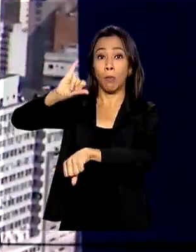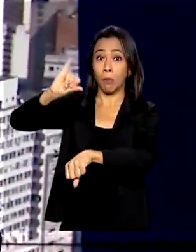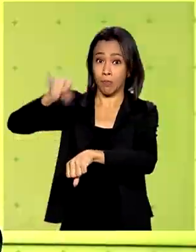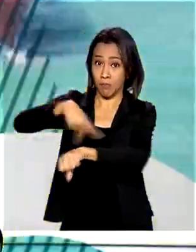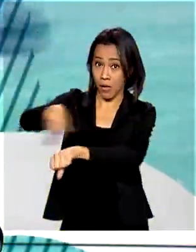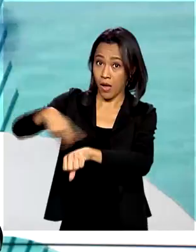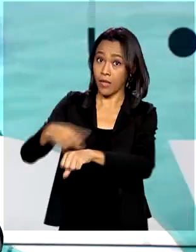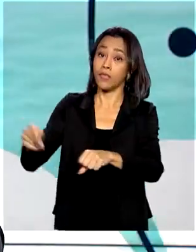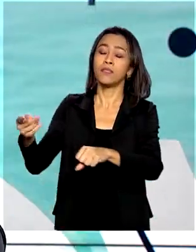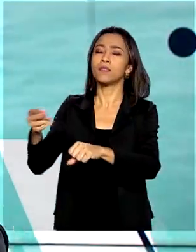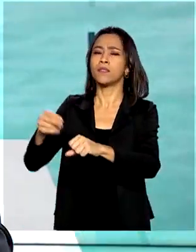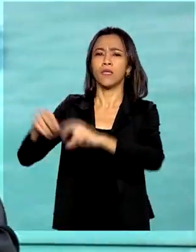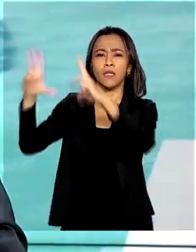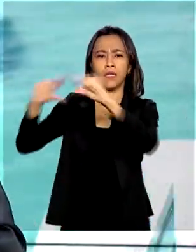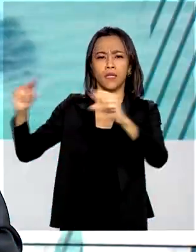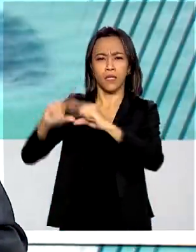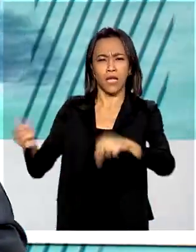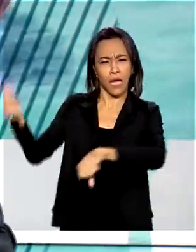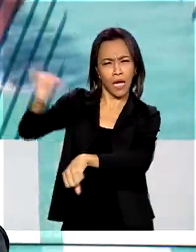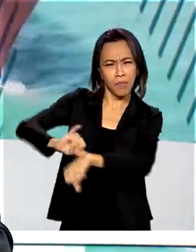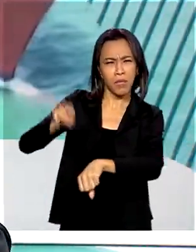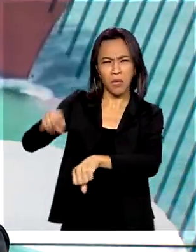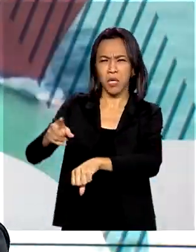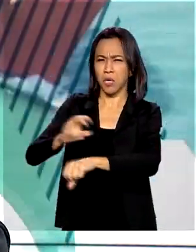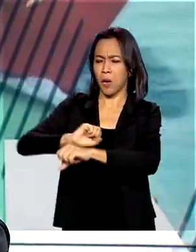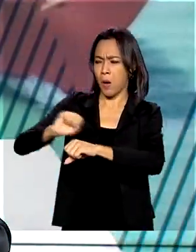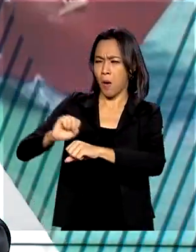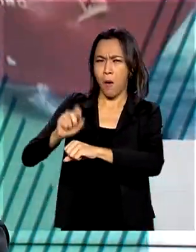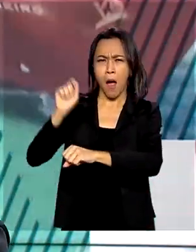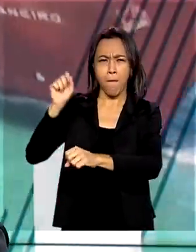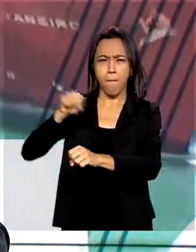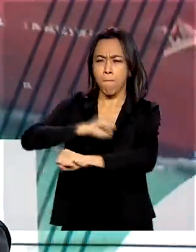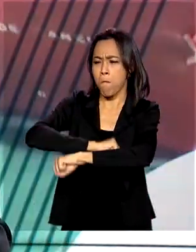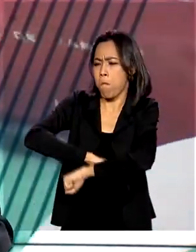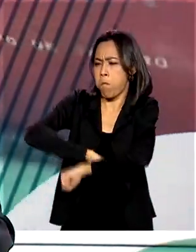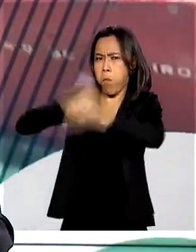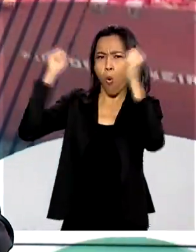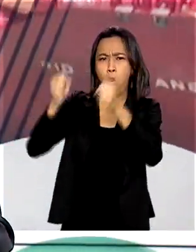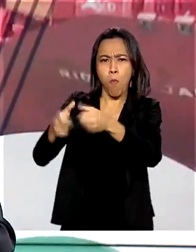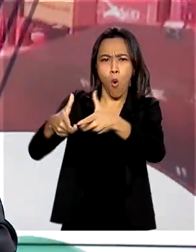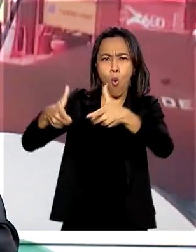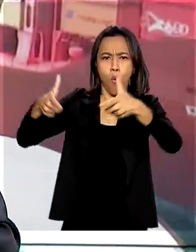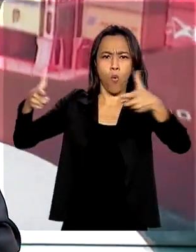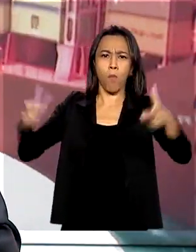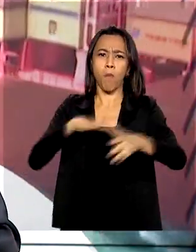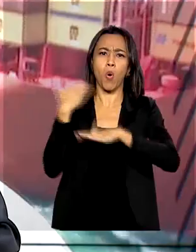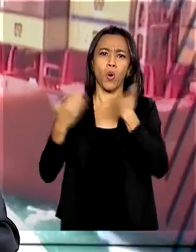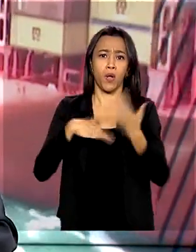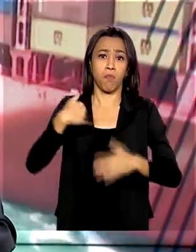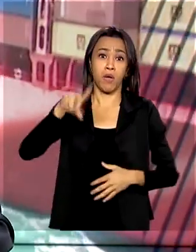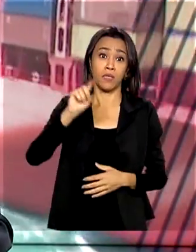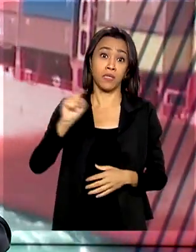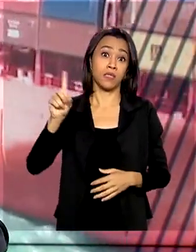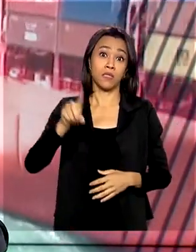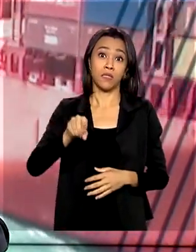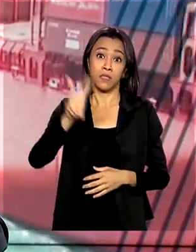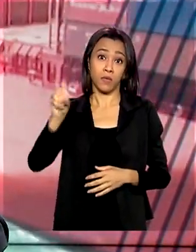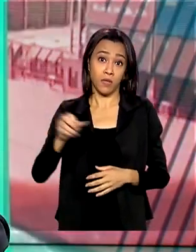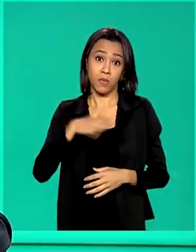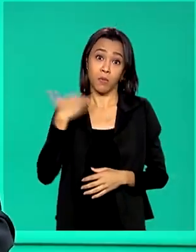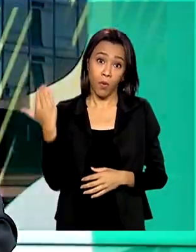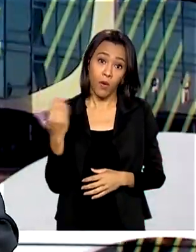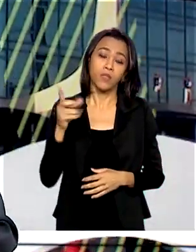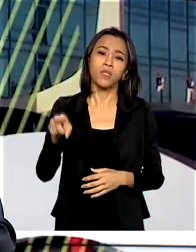capital, Beirute, que deixou mais de 150 mortos. Neste domingo, o presidente Jair Bolsonaro participou com líderes mundiais